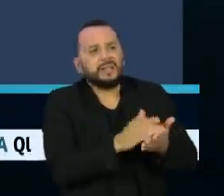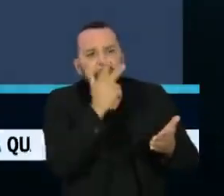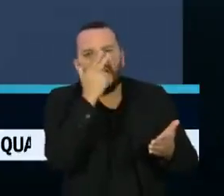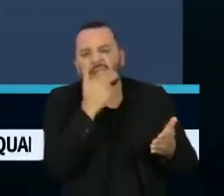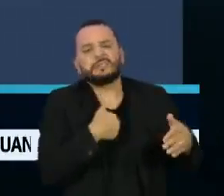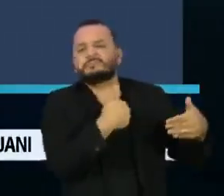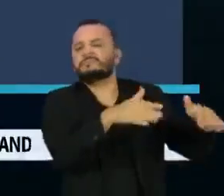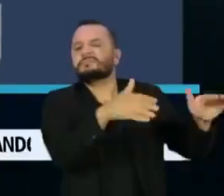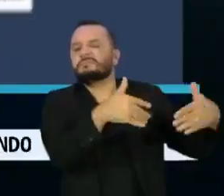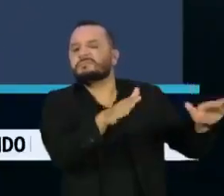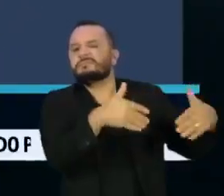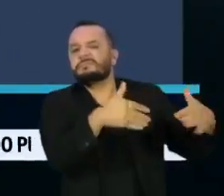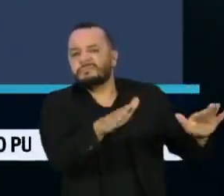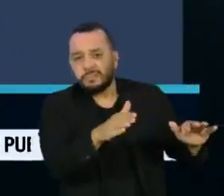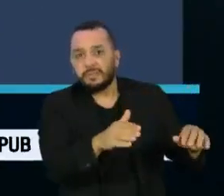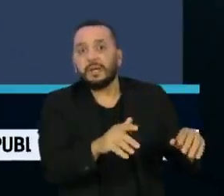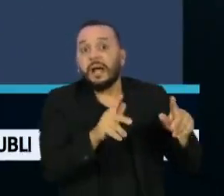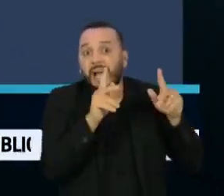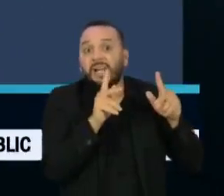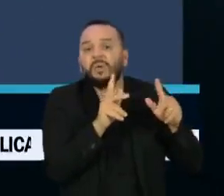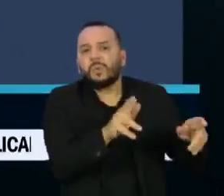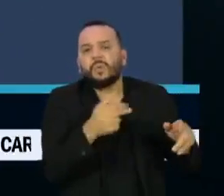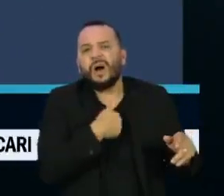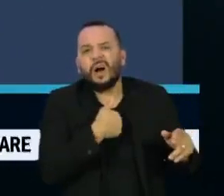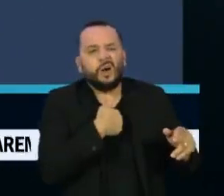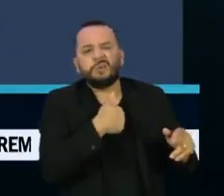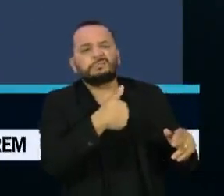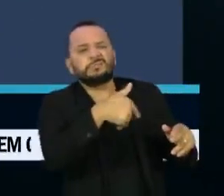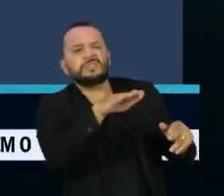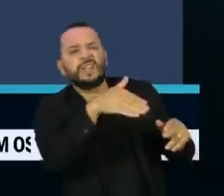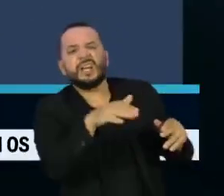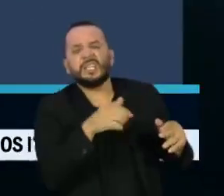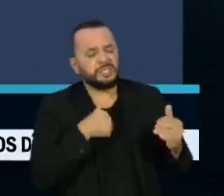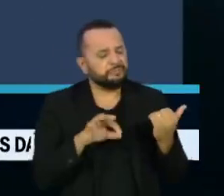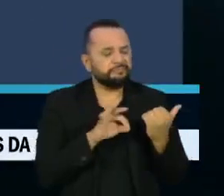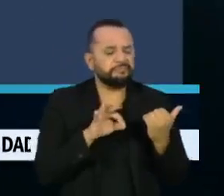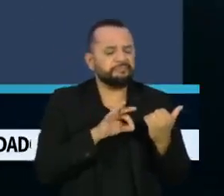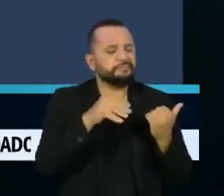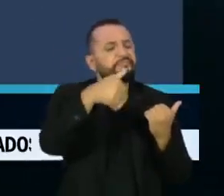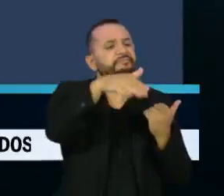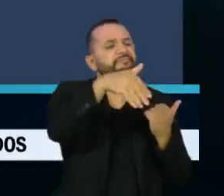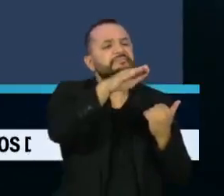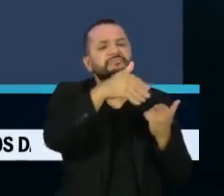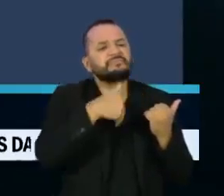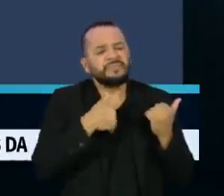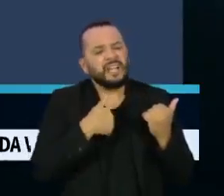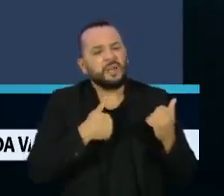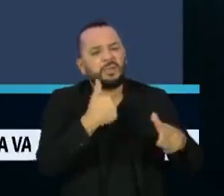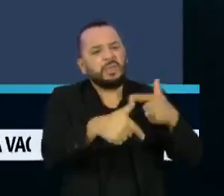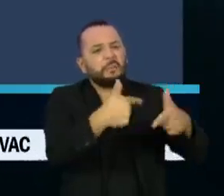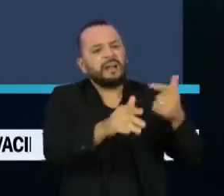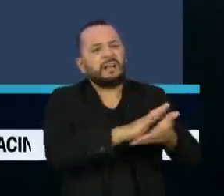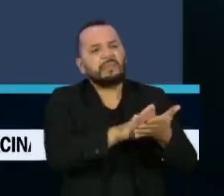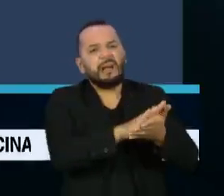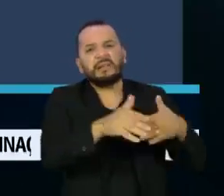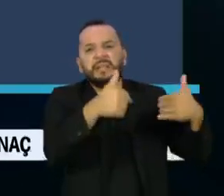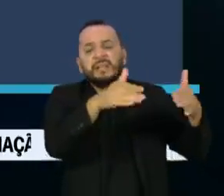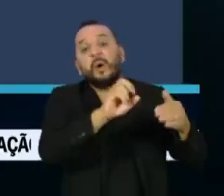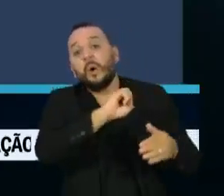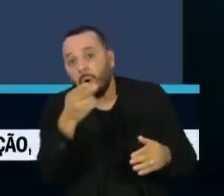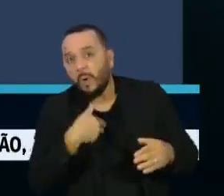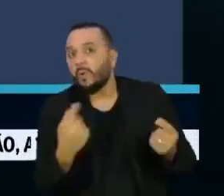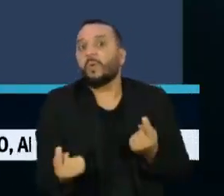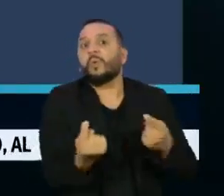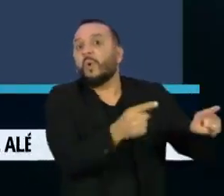não o fez. Prevaricação, que é o ato de retardar ou deixar de praticar um ato de ofício ou praticá-lo contra a lei para